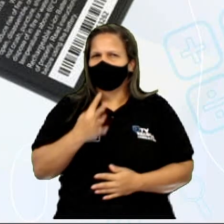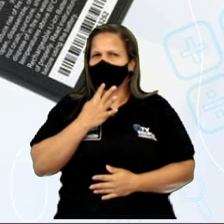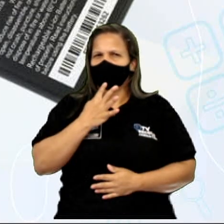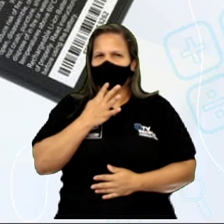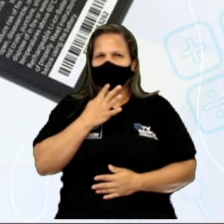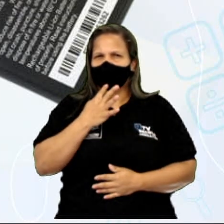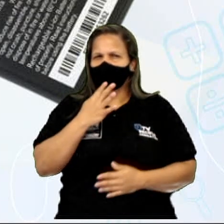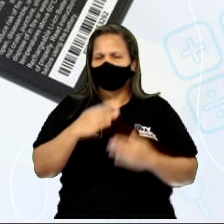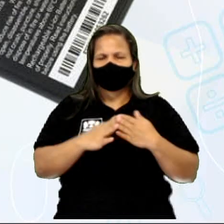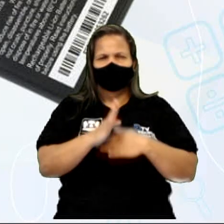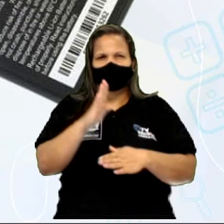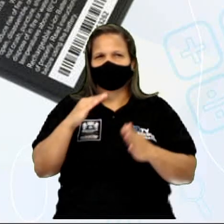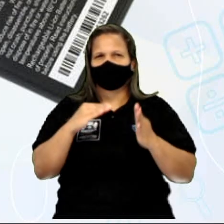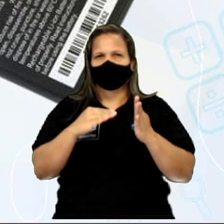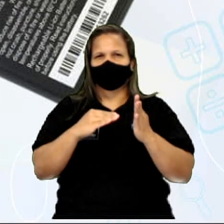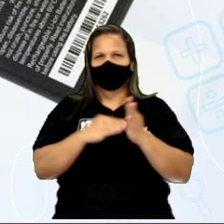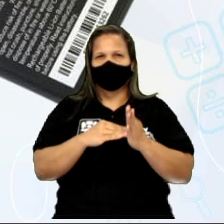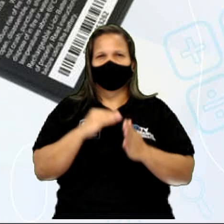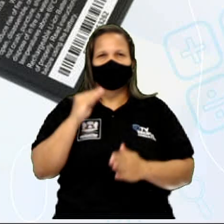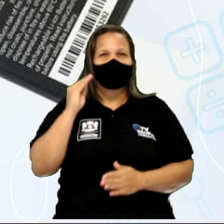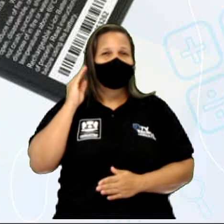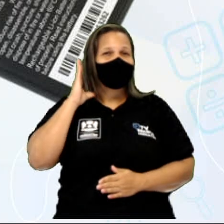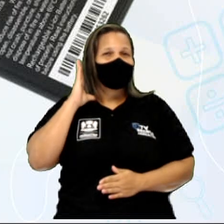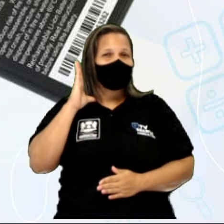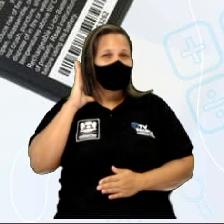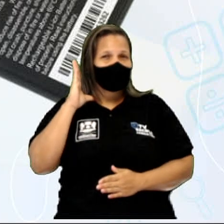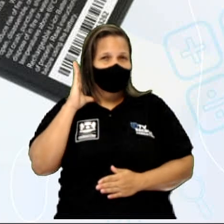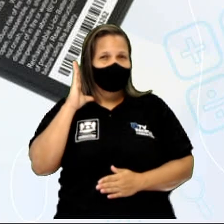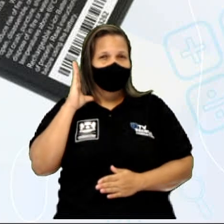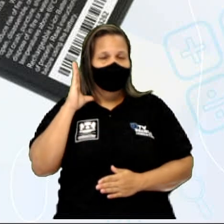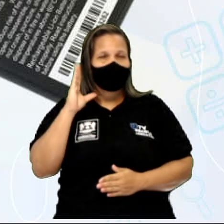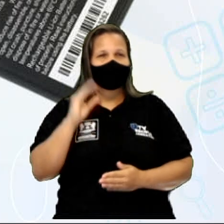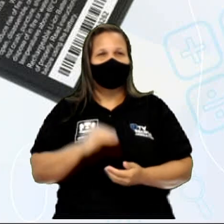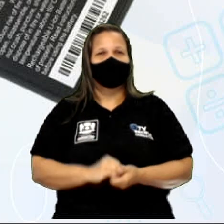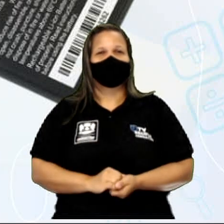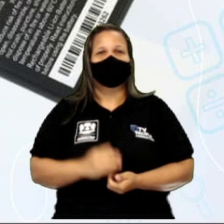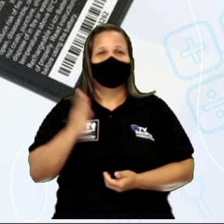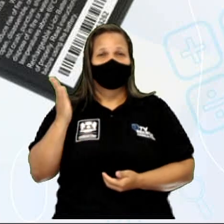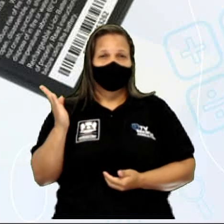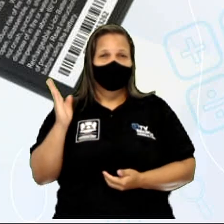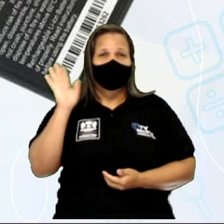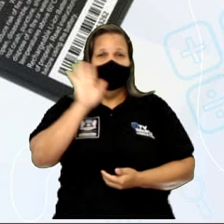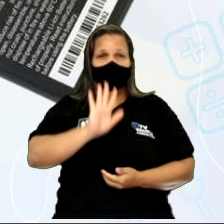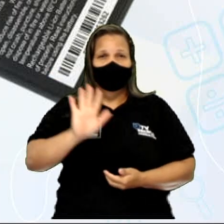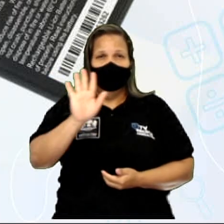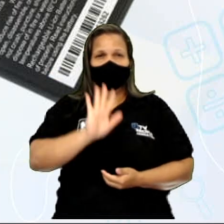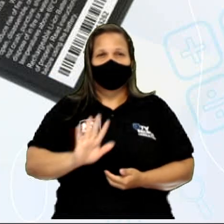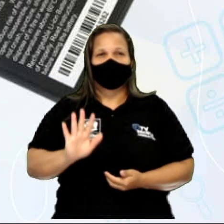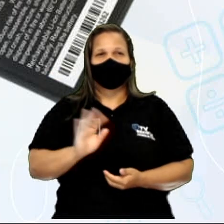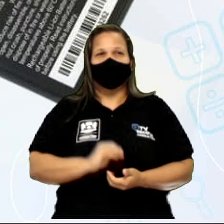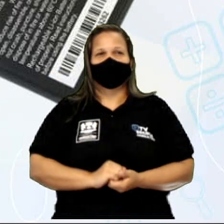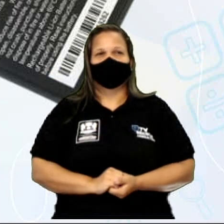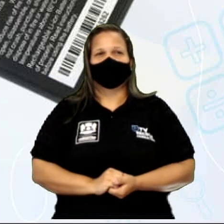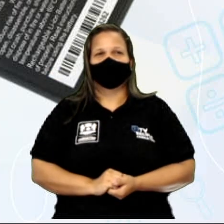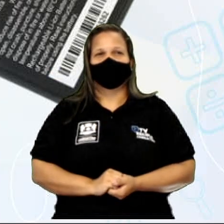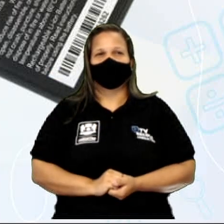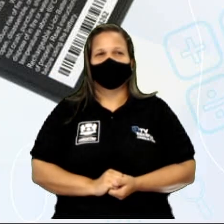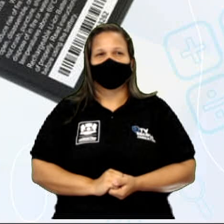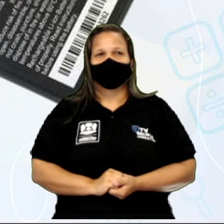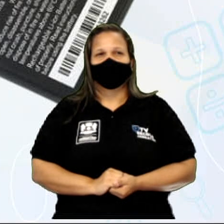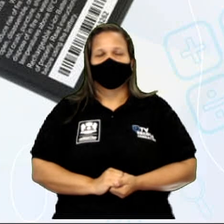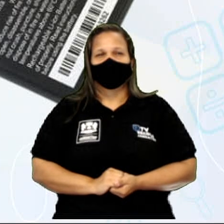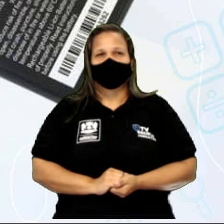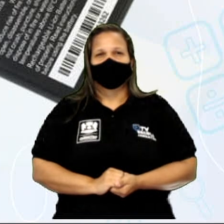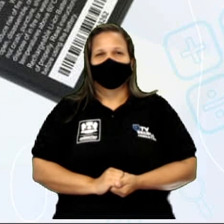tem lá no nosso celular, é a bateria de íon lítio, também conhecida como Li-Ion, simplesmente